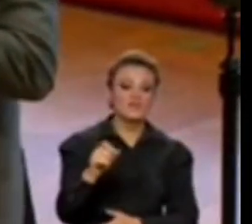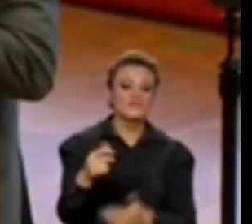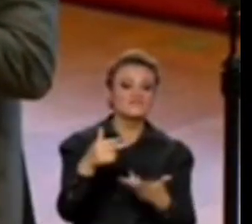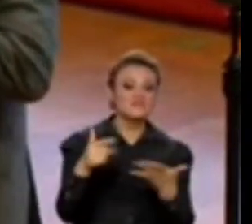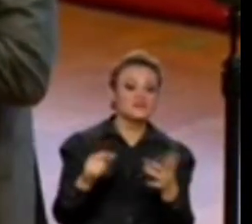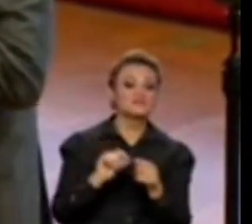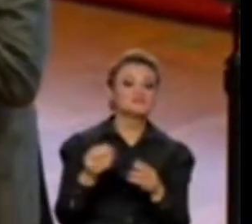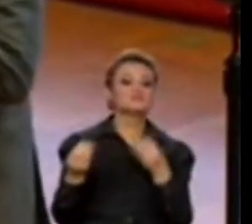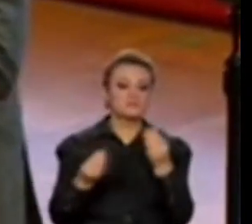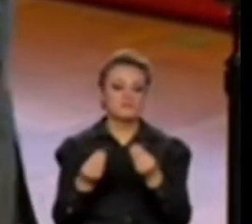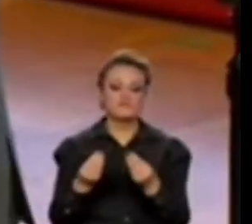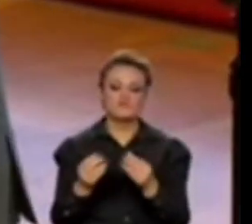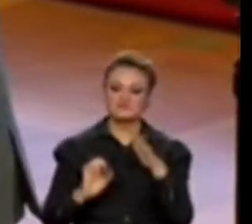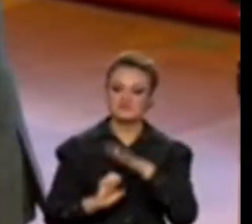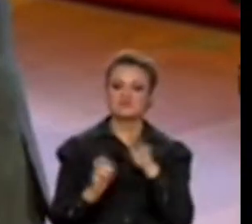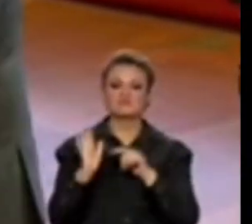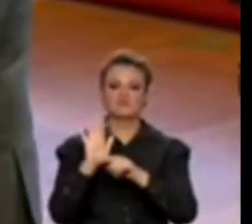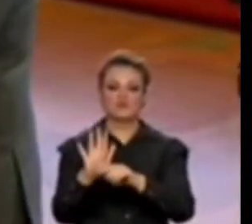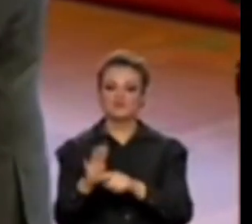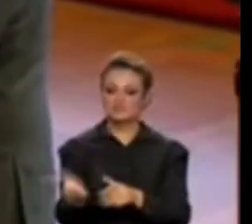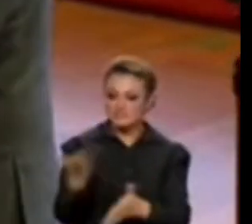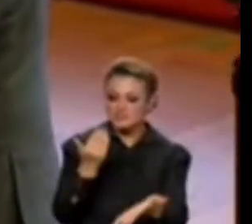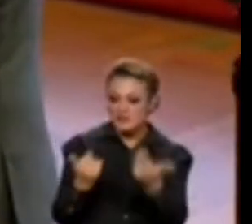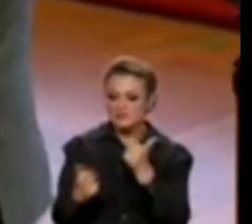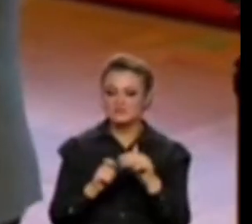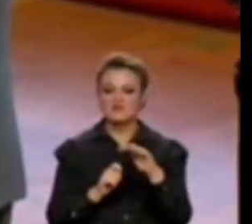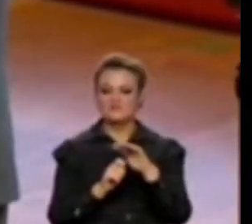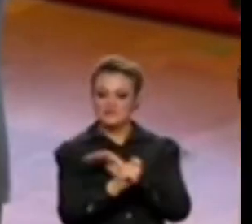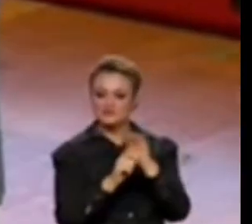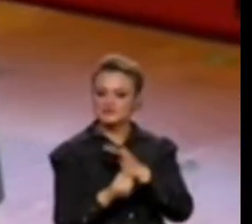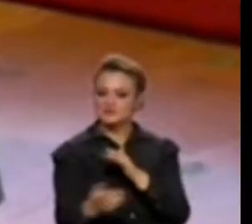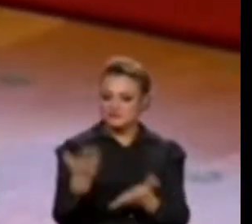coisas devem ser feitas, para tentar atrair investimento e construir junto.